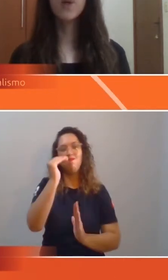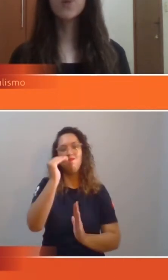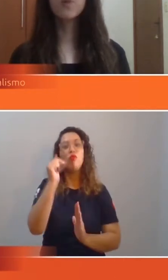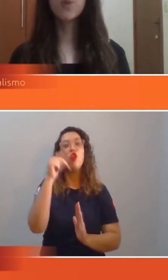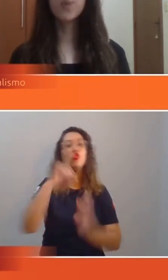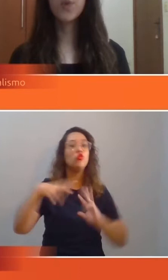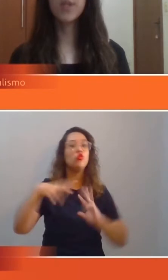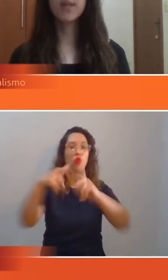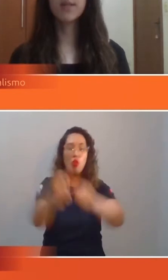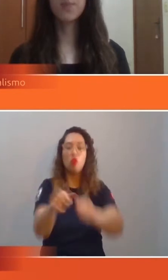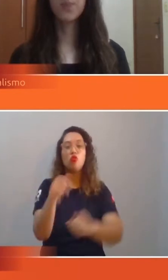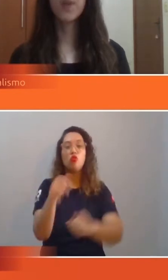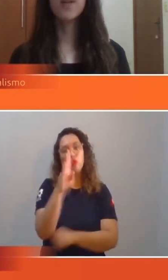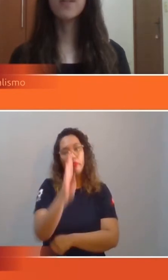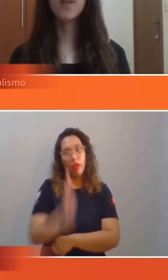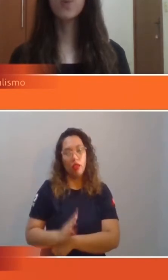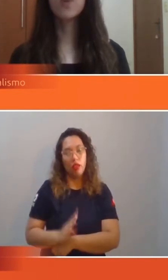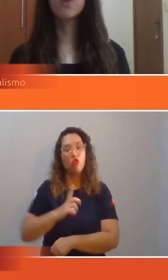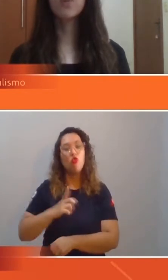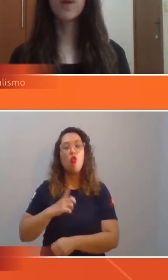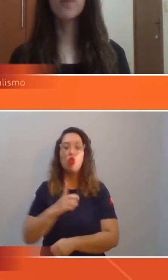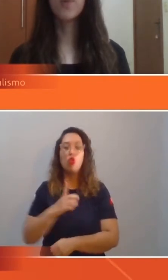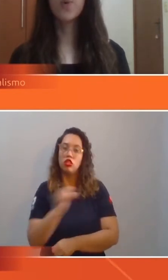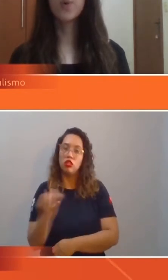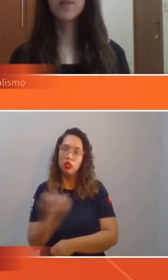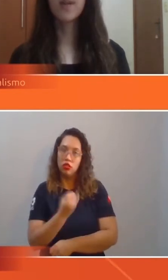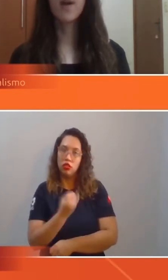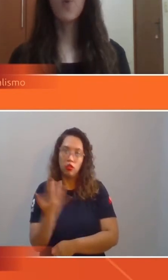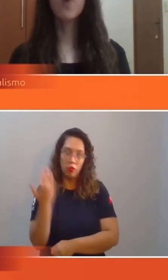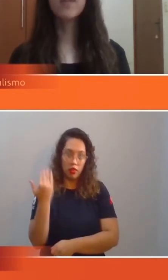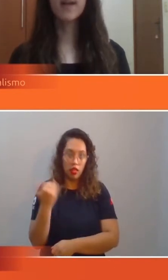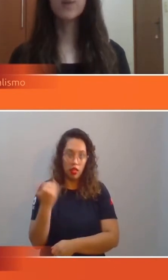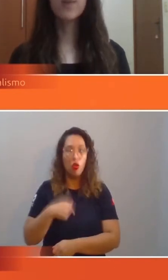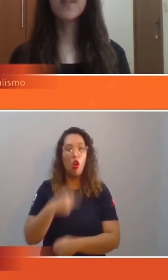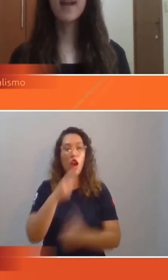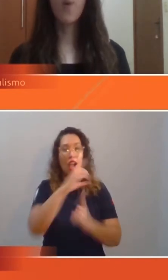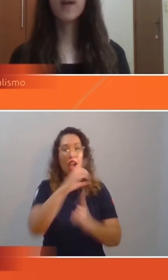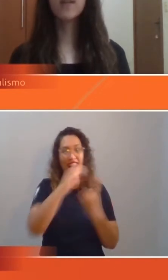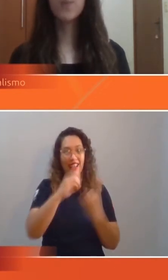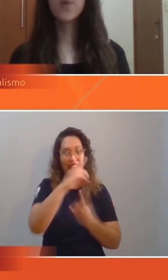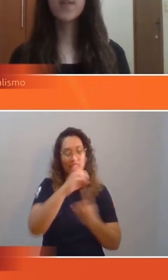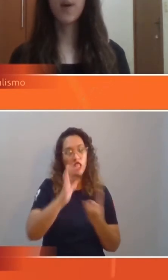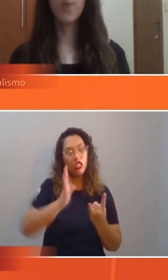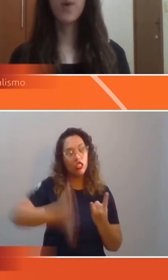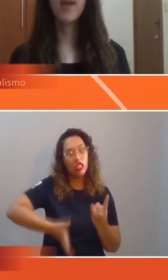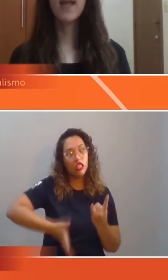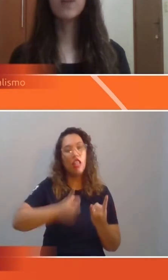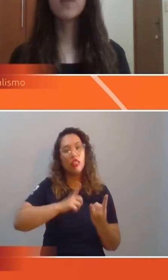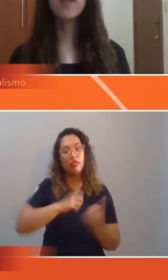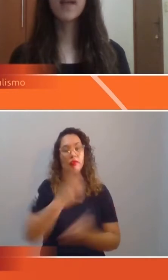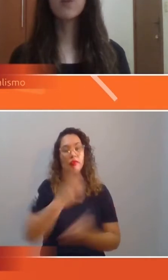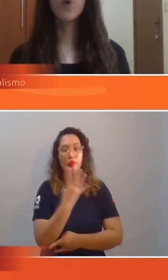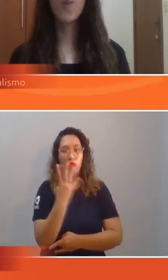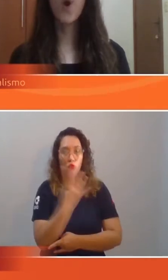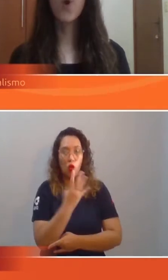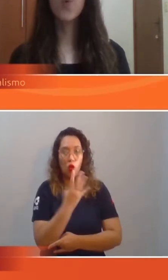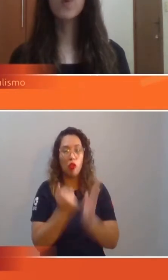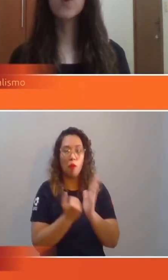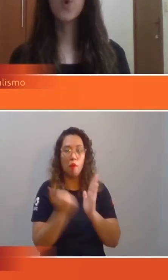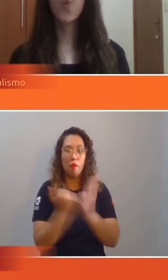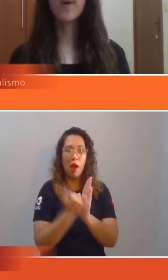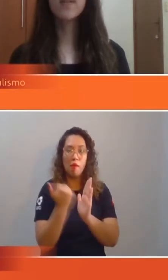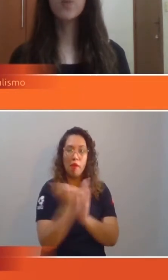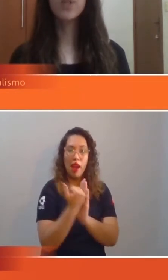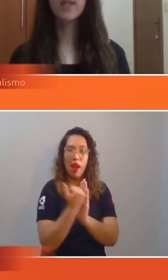país nos últimos dias. E segundo o estudo da Fiocruz, o estado está na quarta posição entre os estados com maior